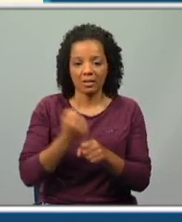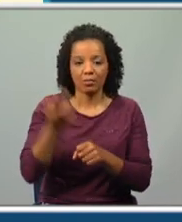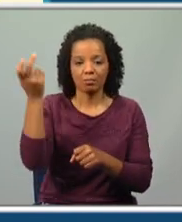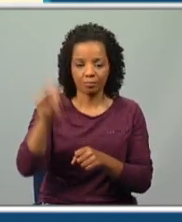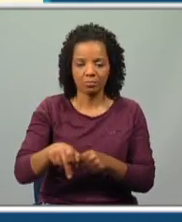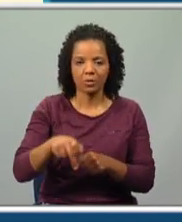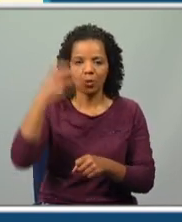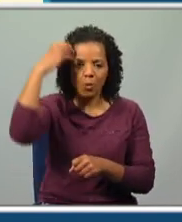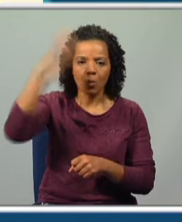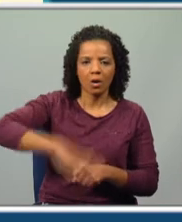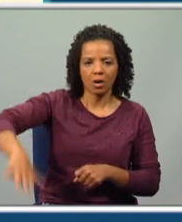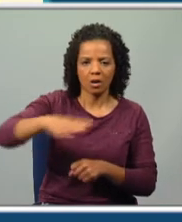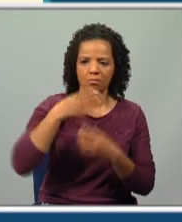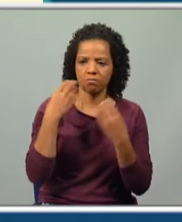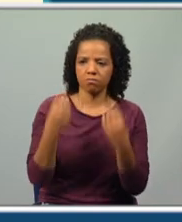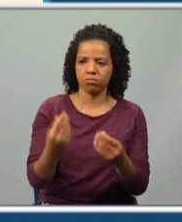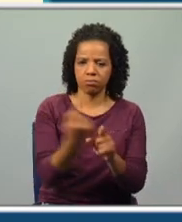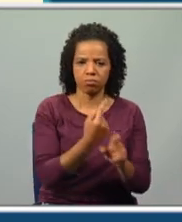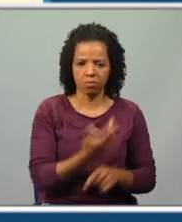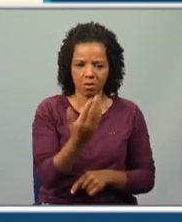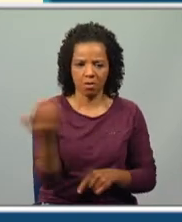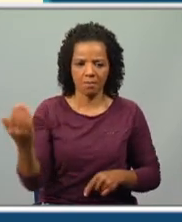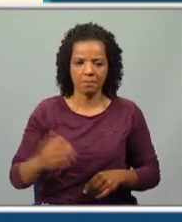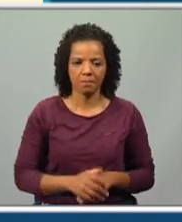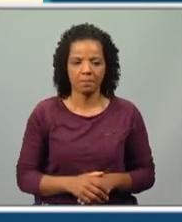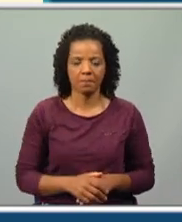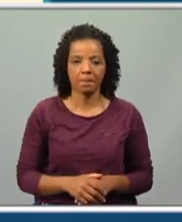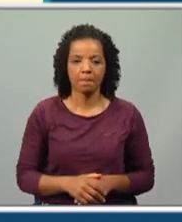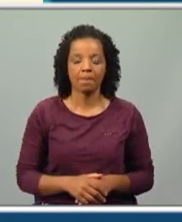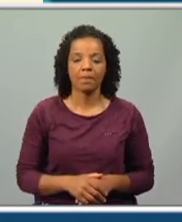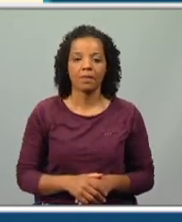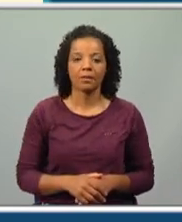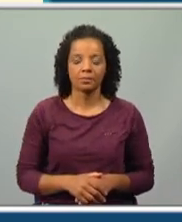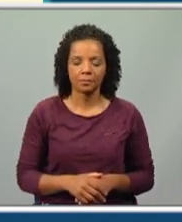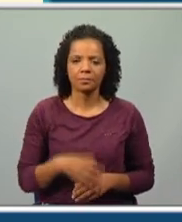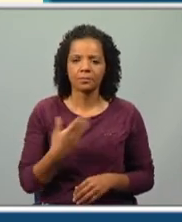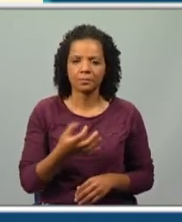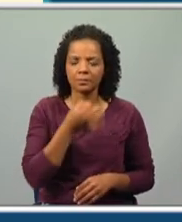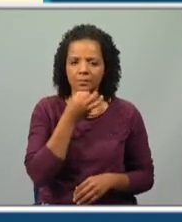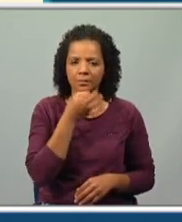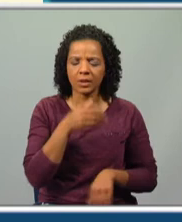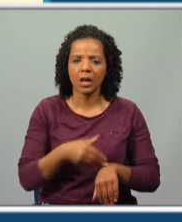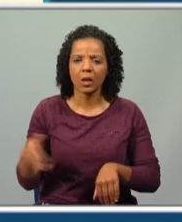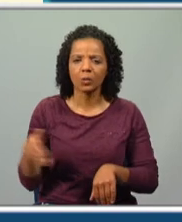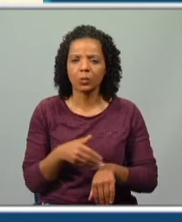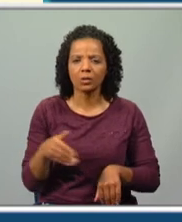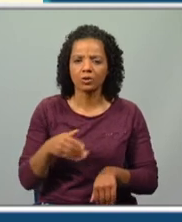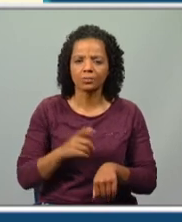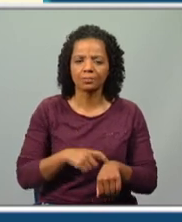abastado. Continuando, então, encontramos aqui referências temporais